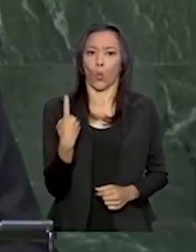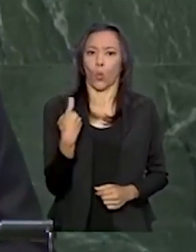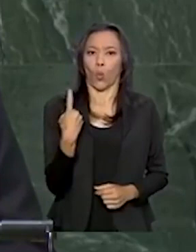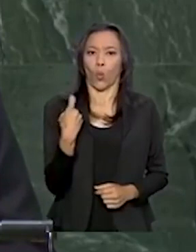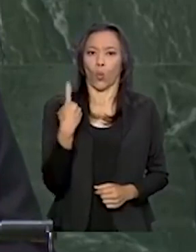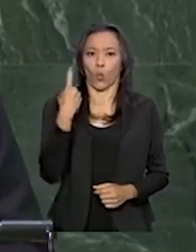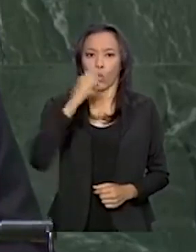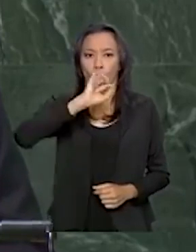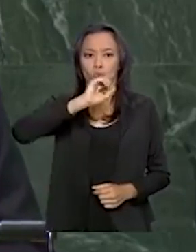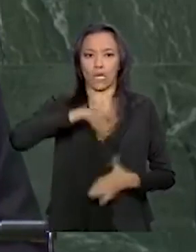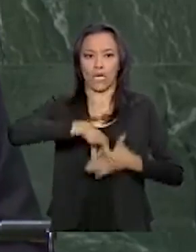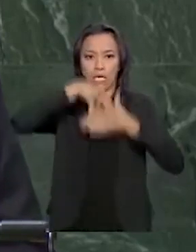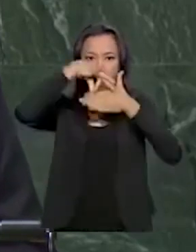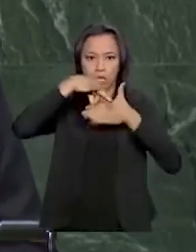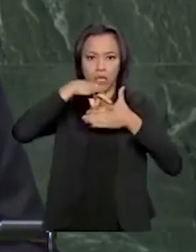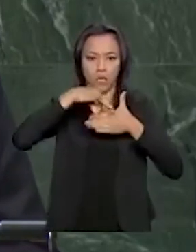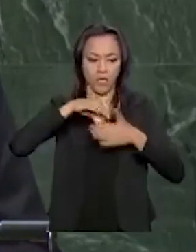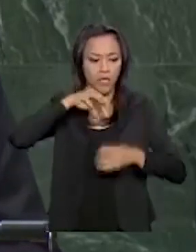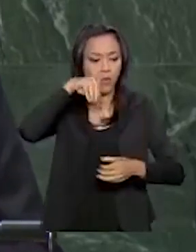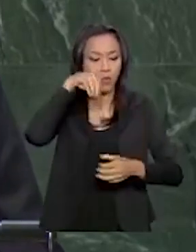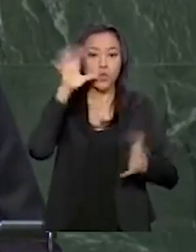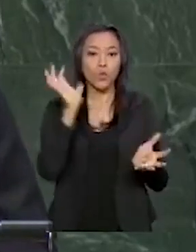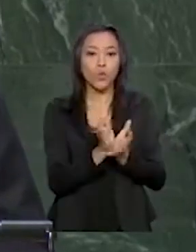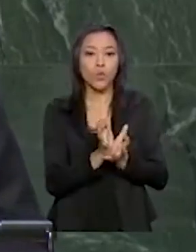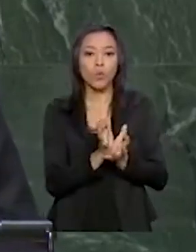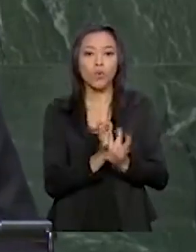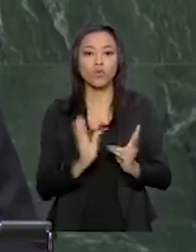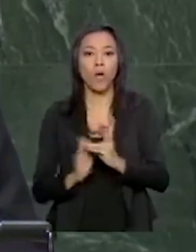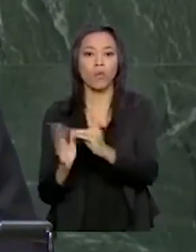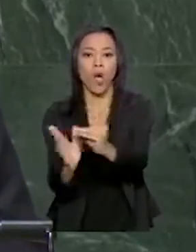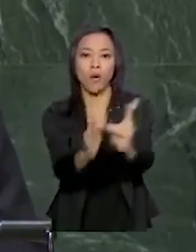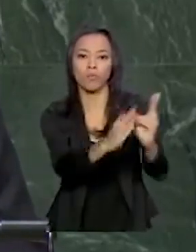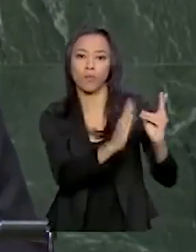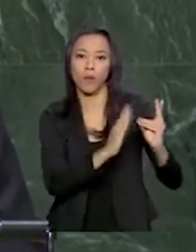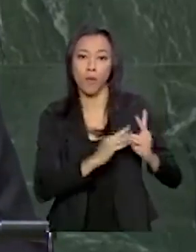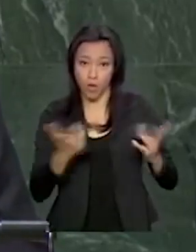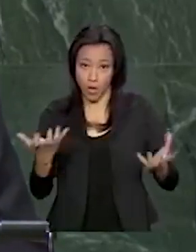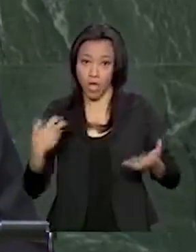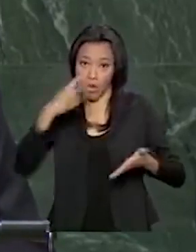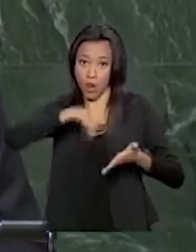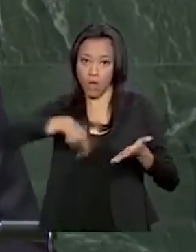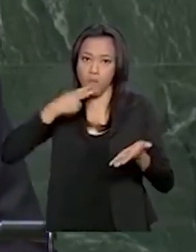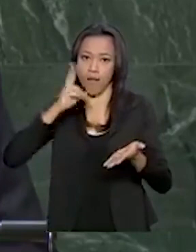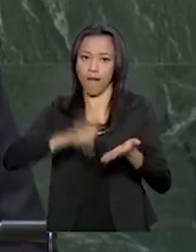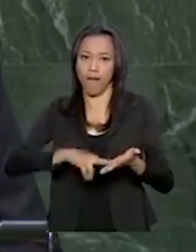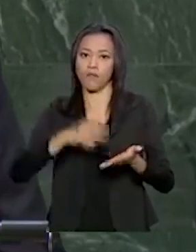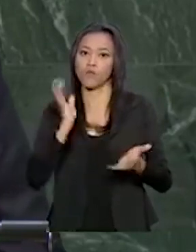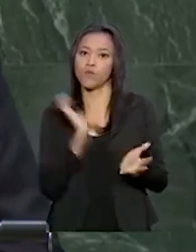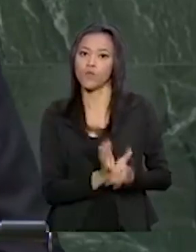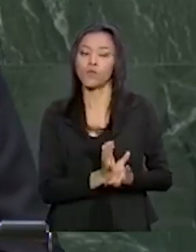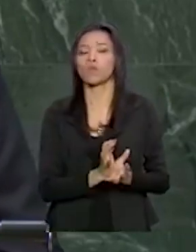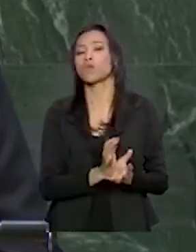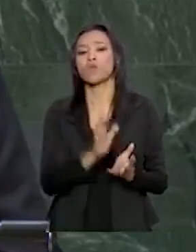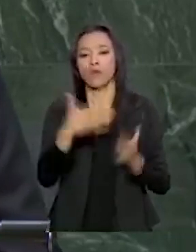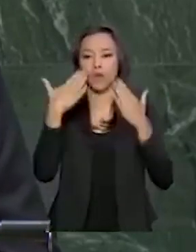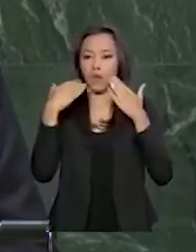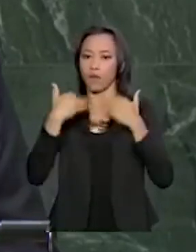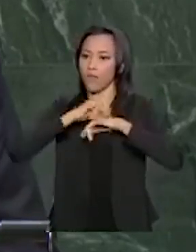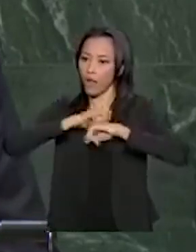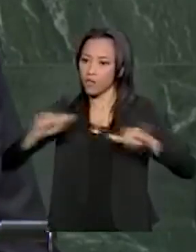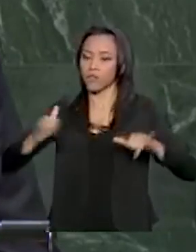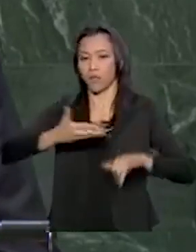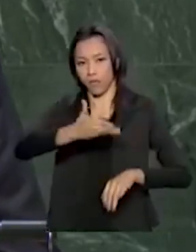índios, eu quero ler uma carta aqui de grande parte das comunidades indígenas endereçadas para os senhores.